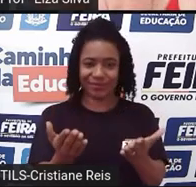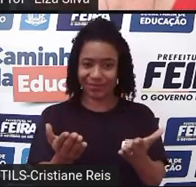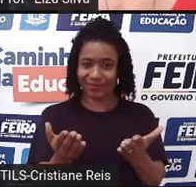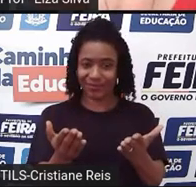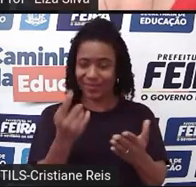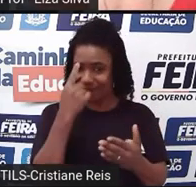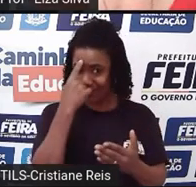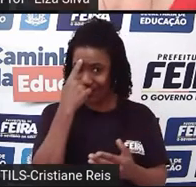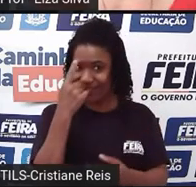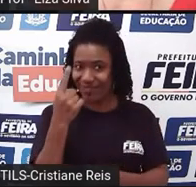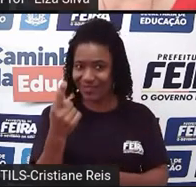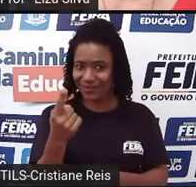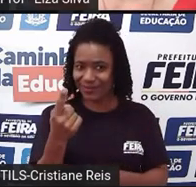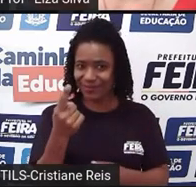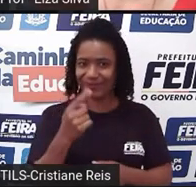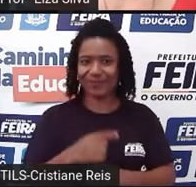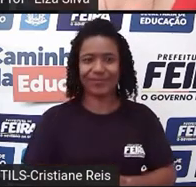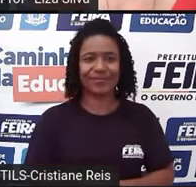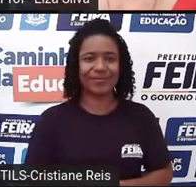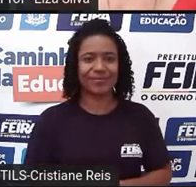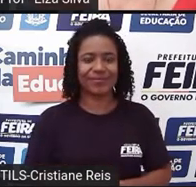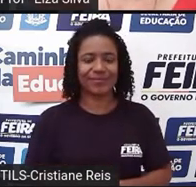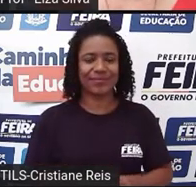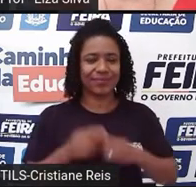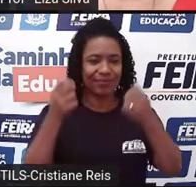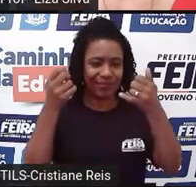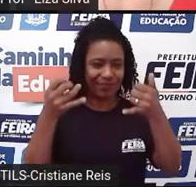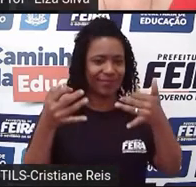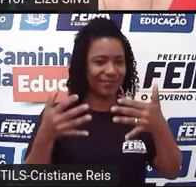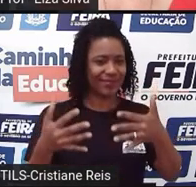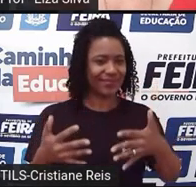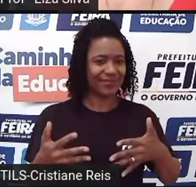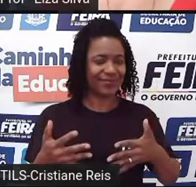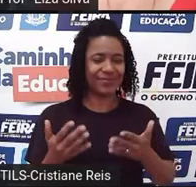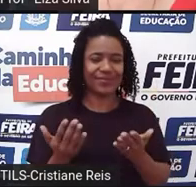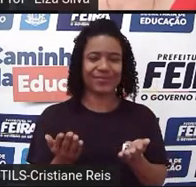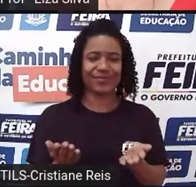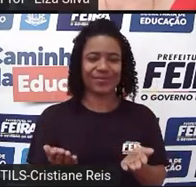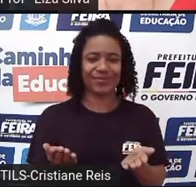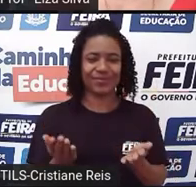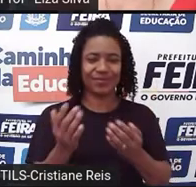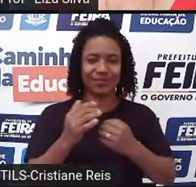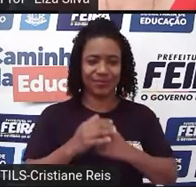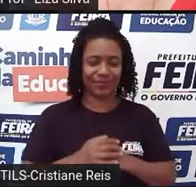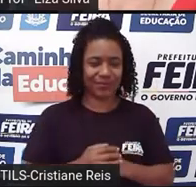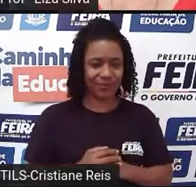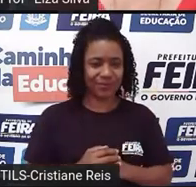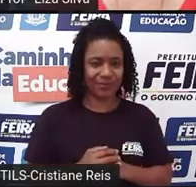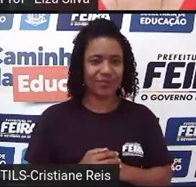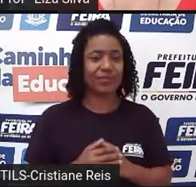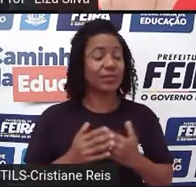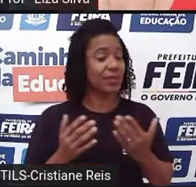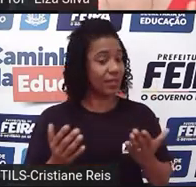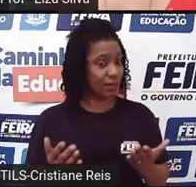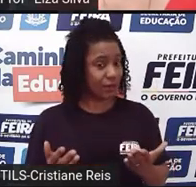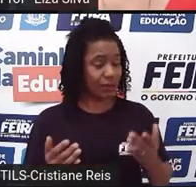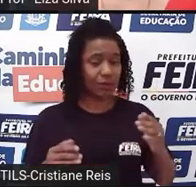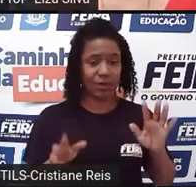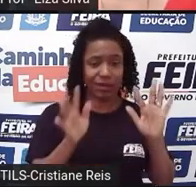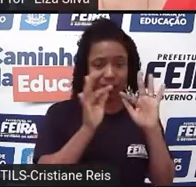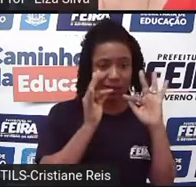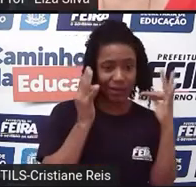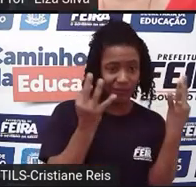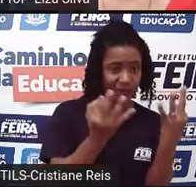Montaigne's and the Capulets are enemies' family. They live in Verona. Então Montaigne's and the